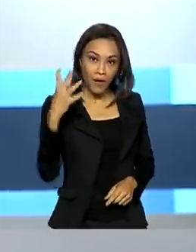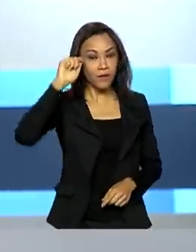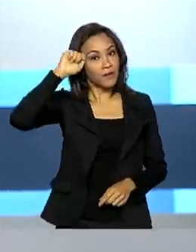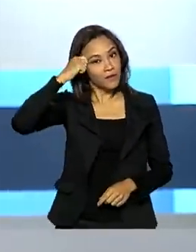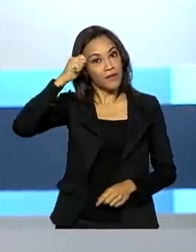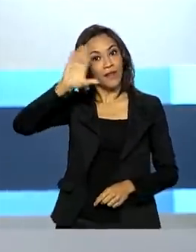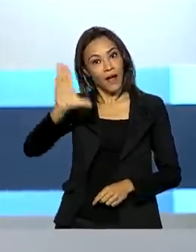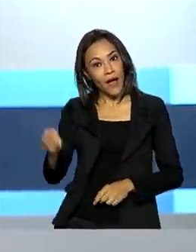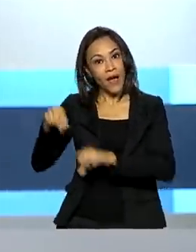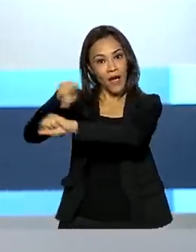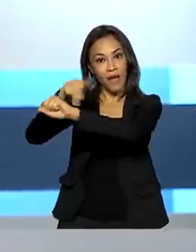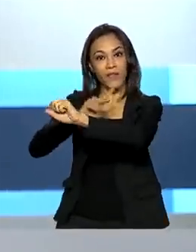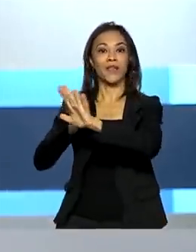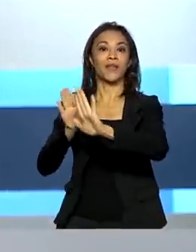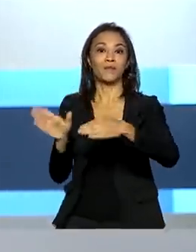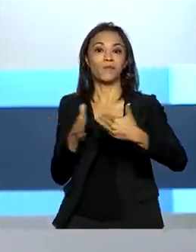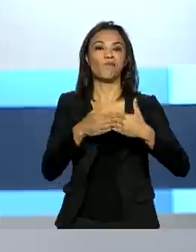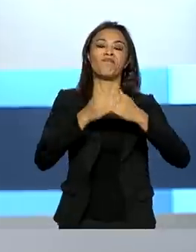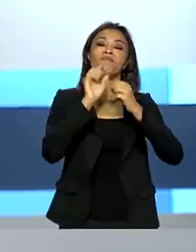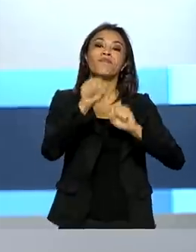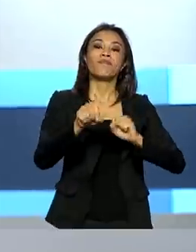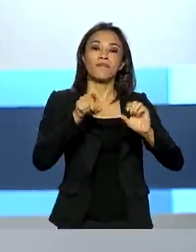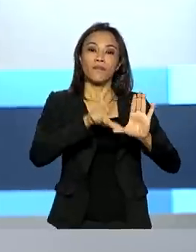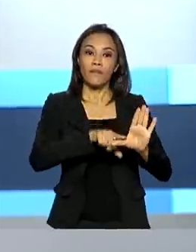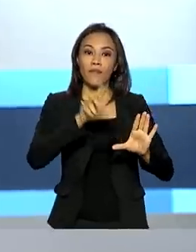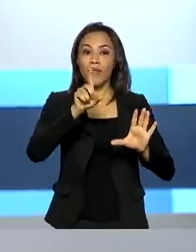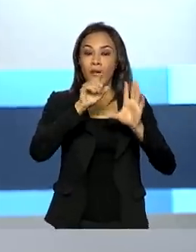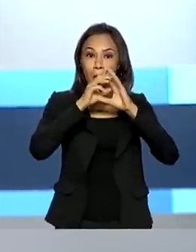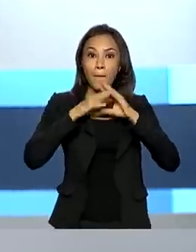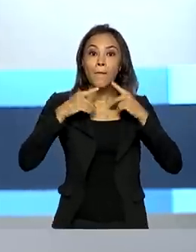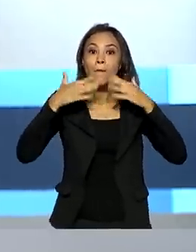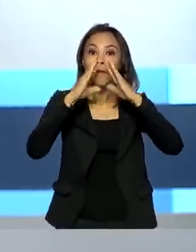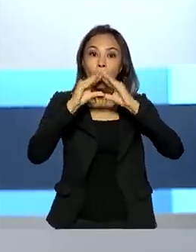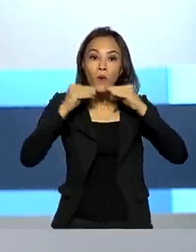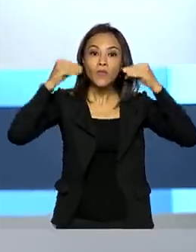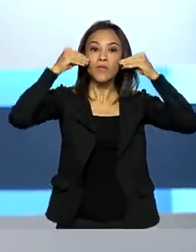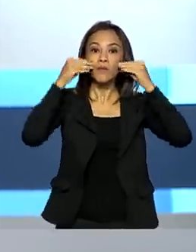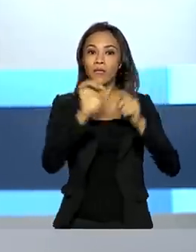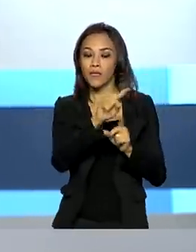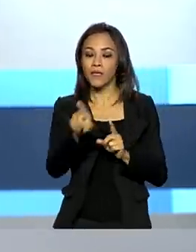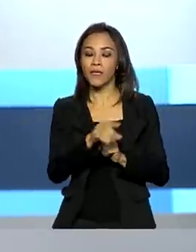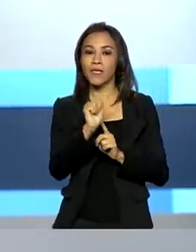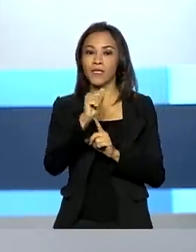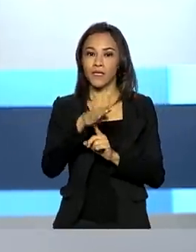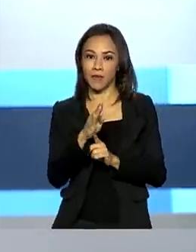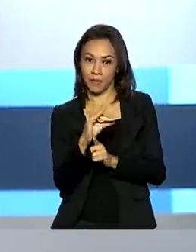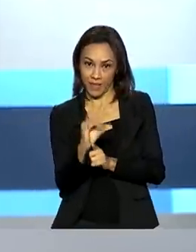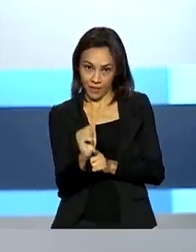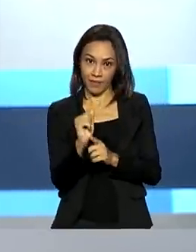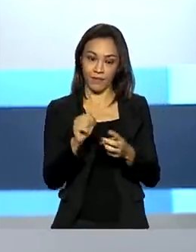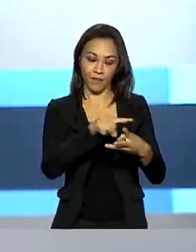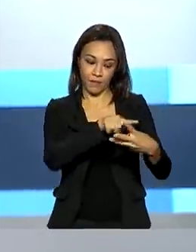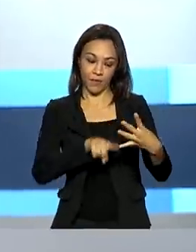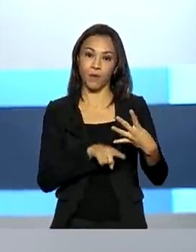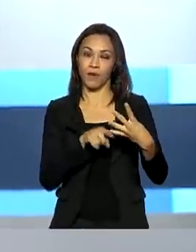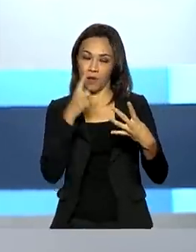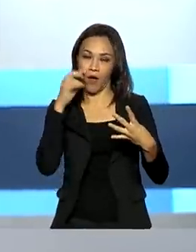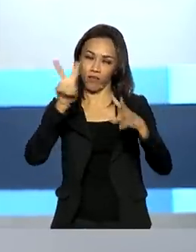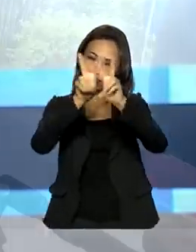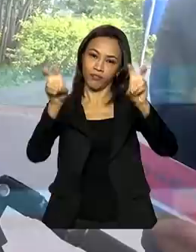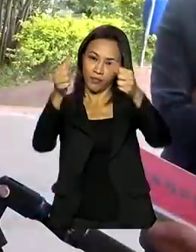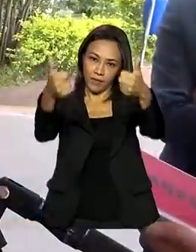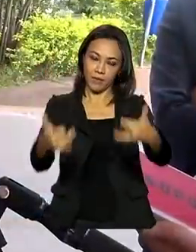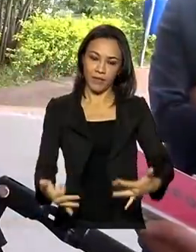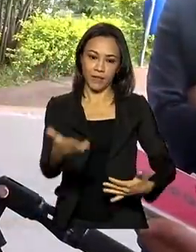para medidas restritivas. Angola, Malawi, Moçambique e Zâmbia. Vamos ver o que disse Marcelo Queiroga sobre o assunto.